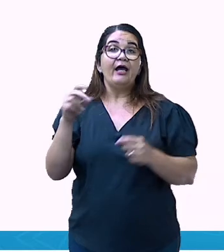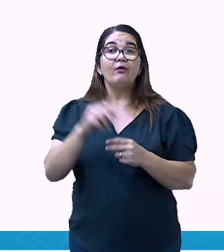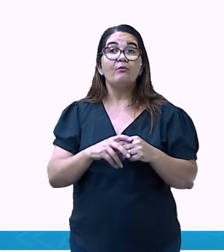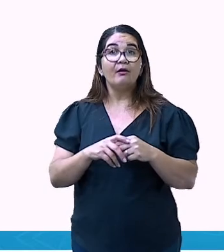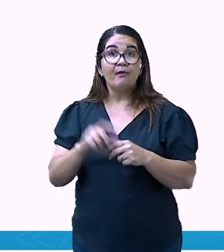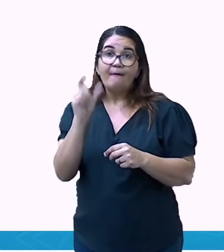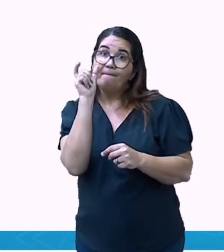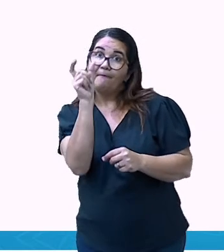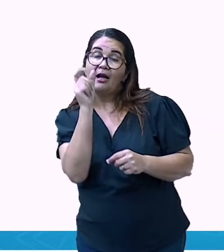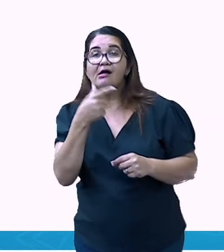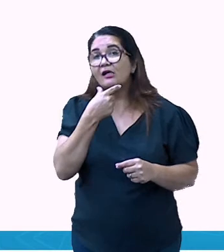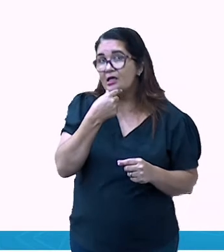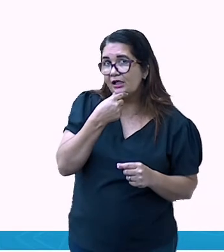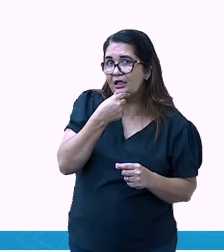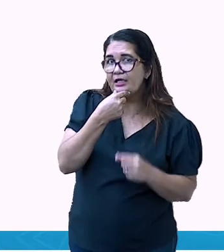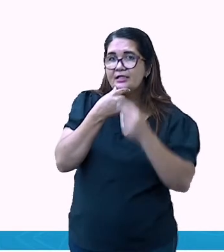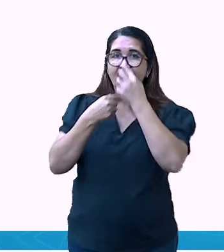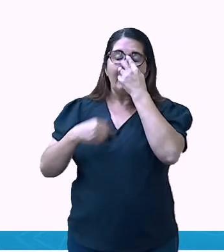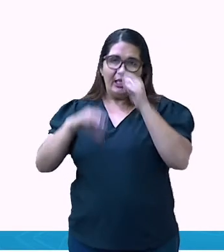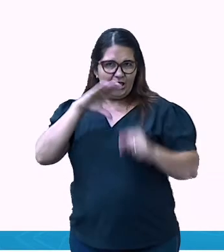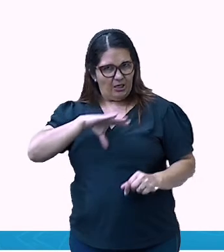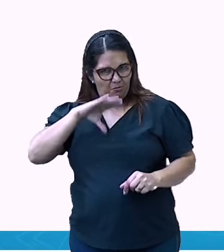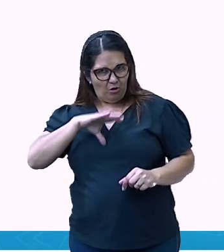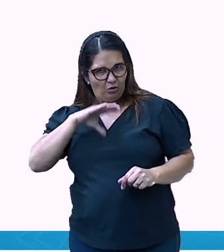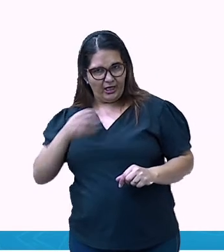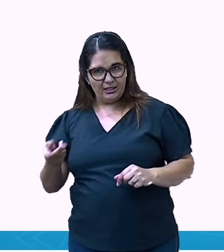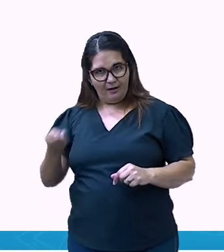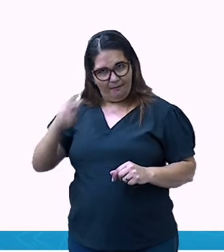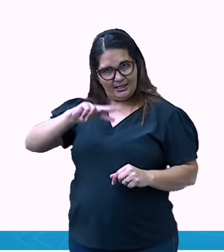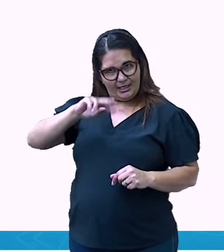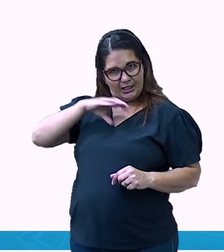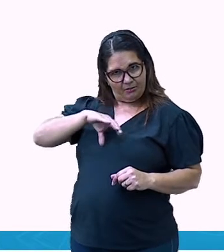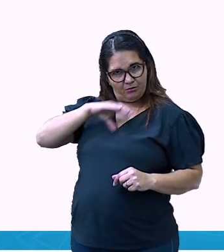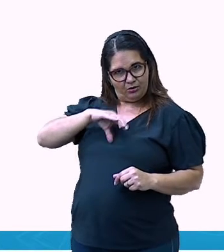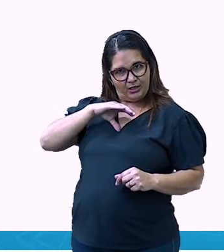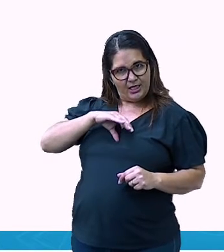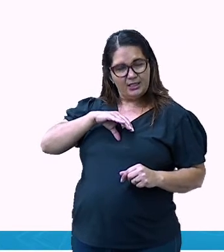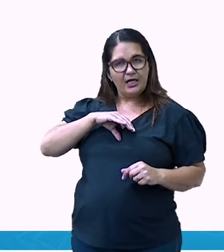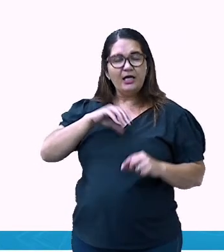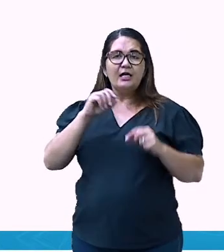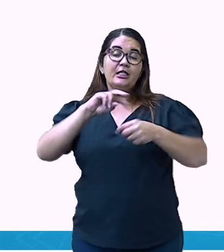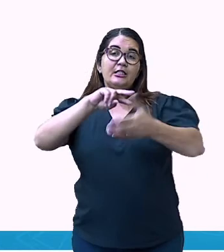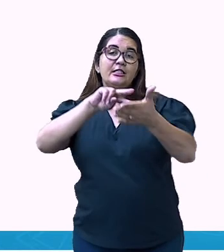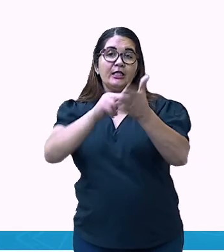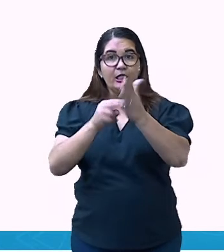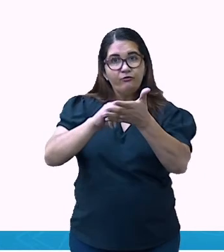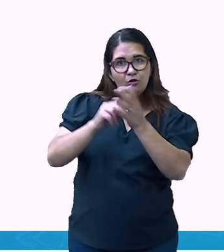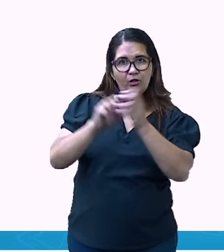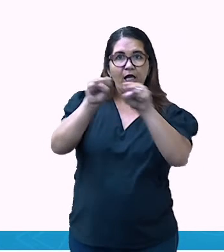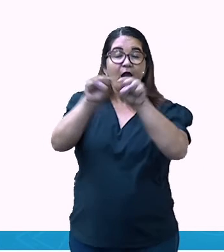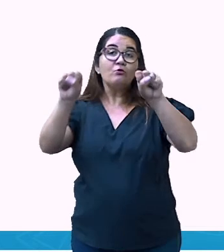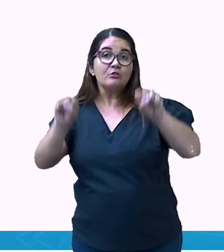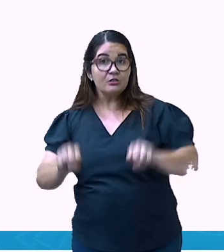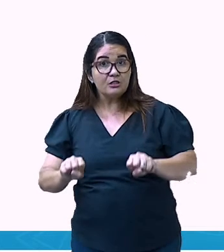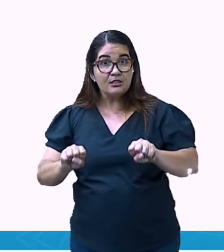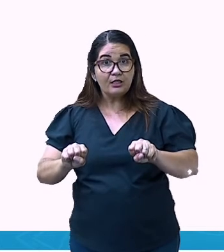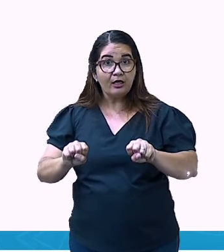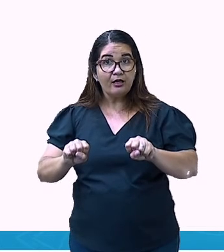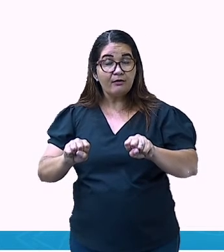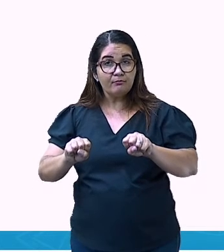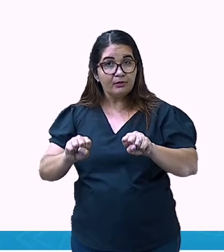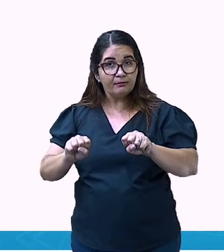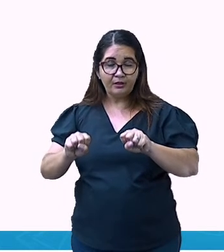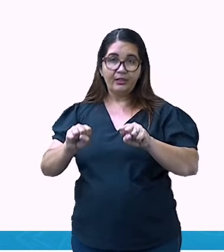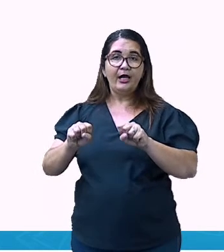significa, no português, sistema de posicionamento global. Então, é um sistema que ajuda no